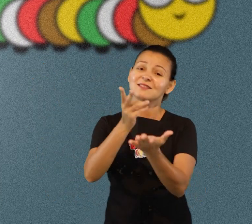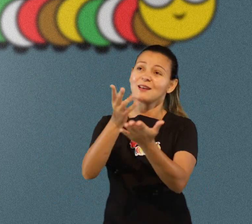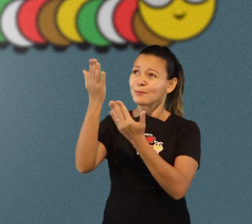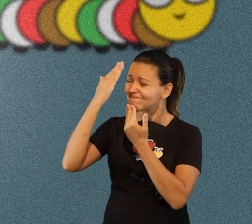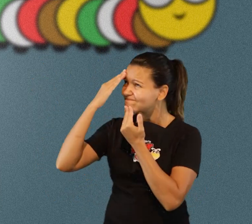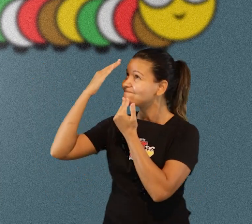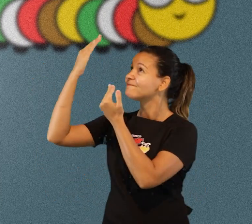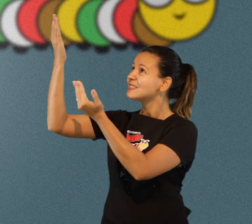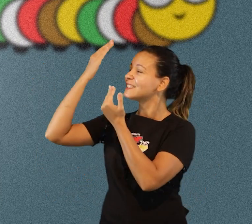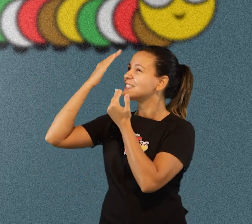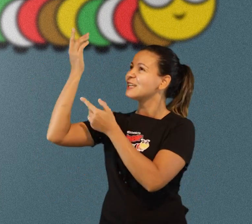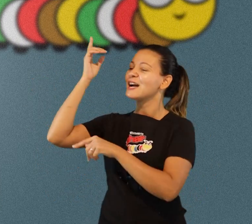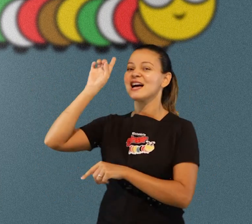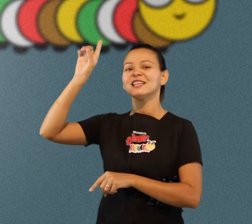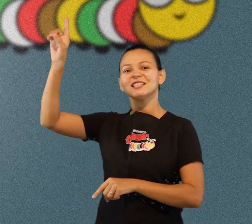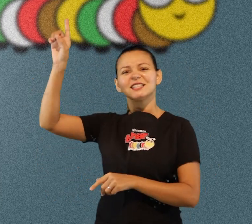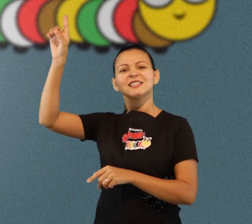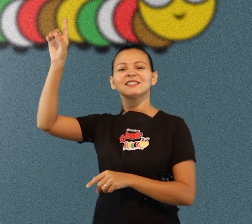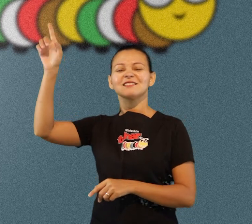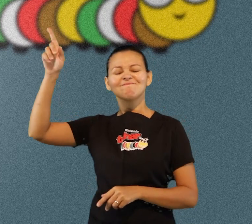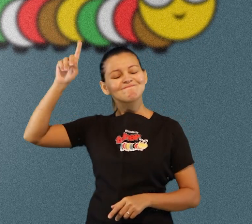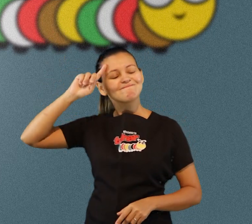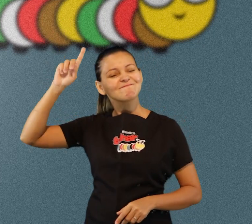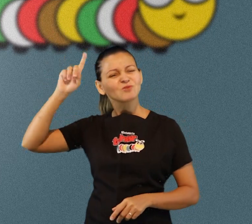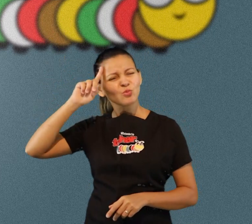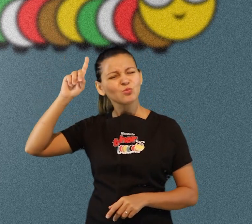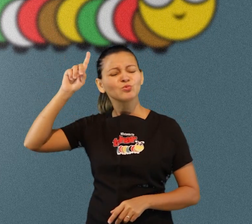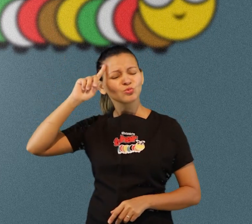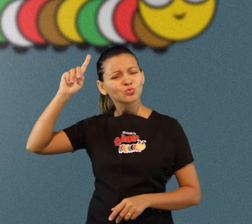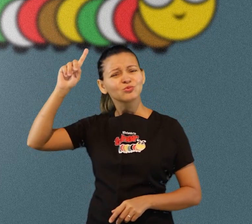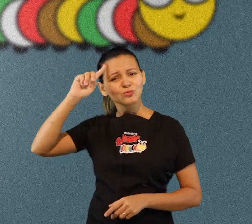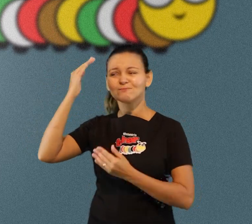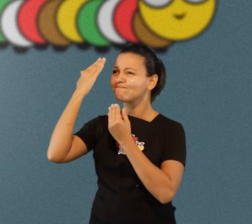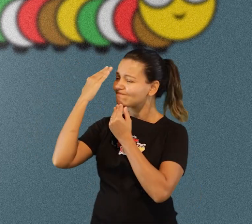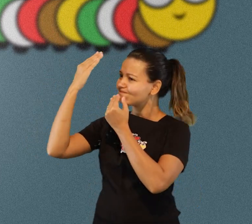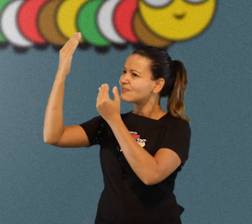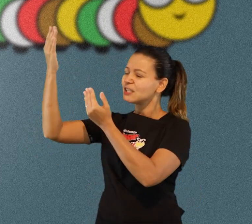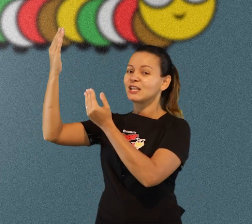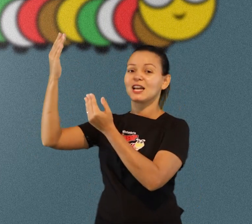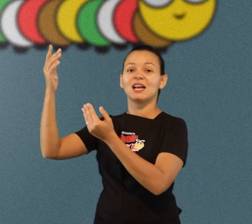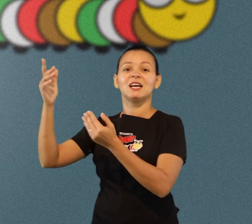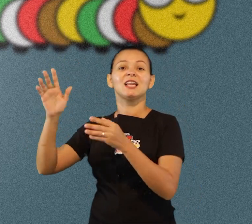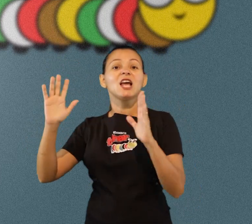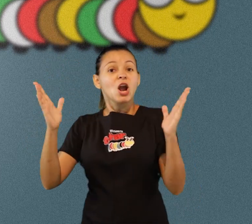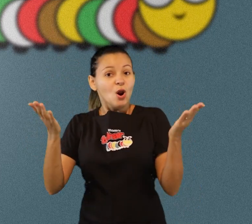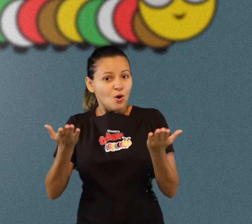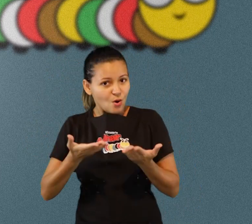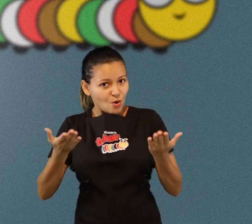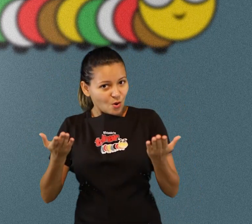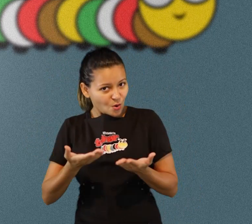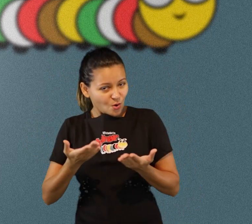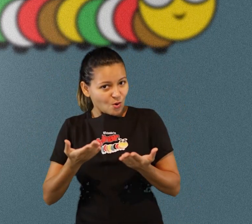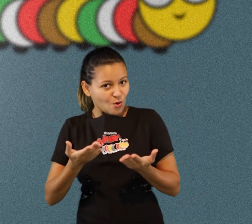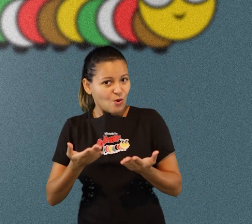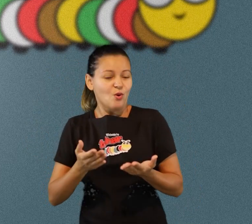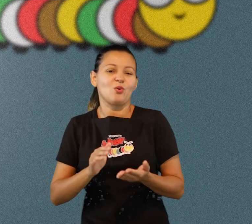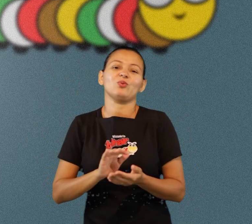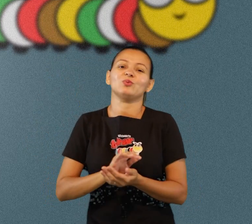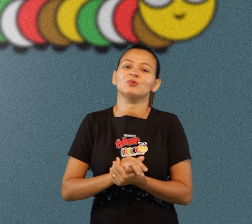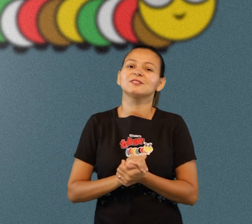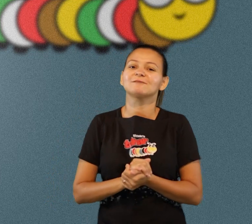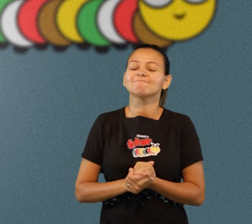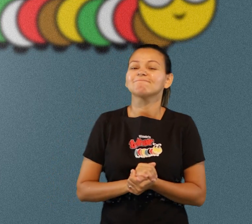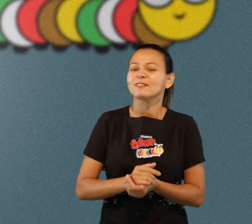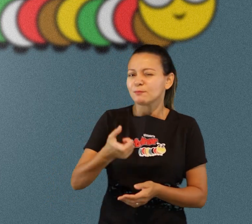agradeça ao Senhor todos os dias hoje nós vamos decorar um versículo que